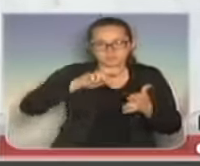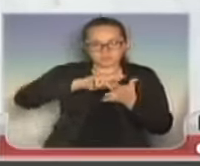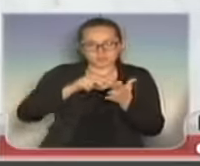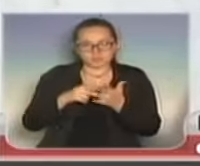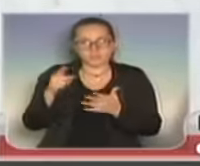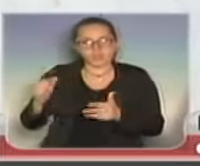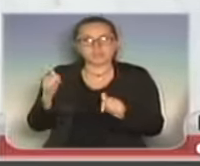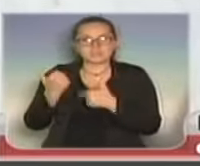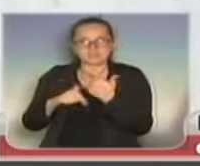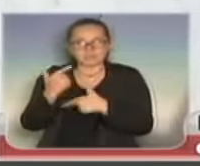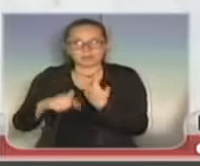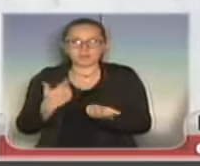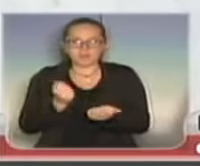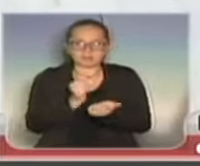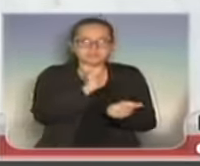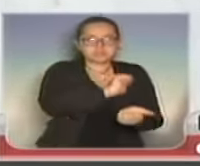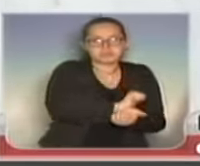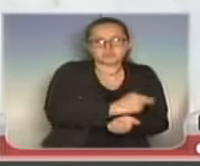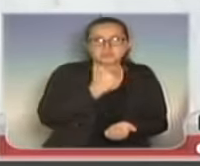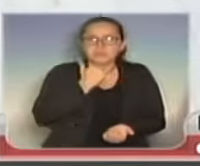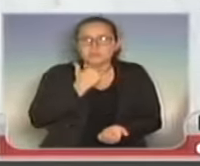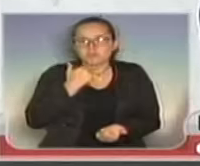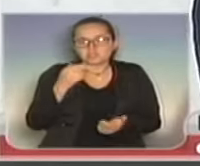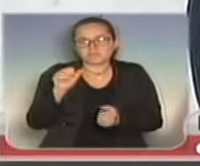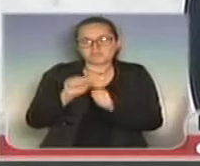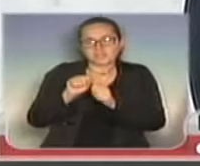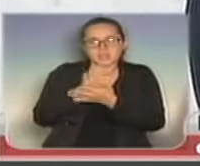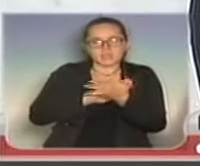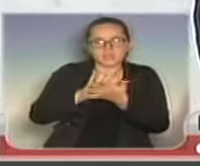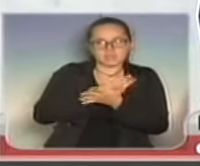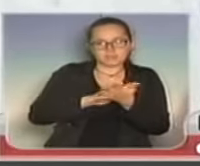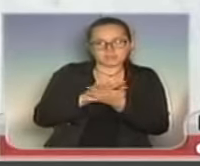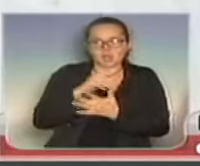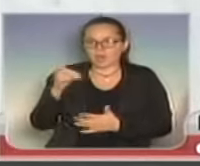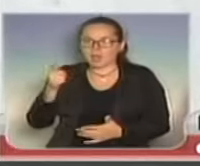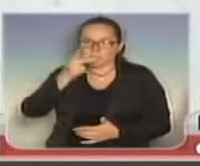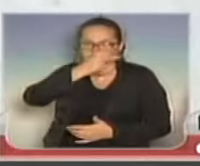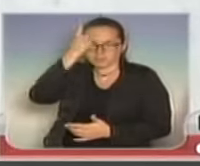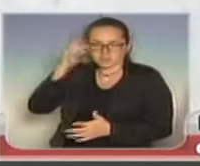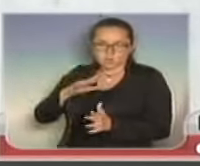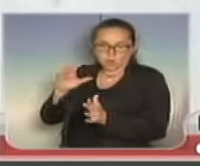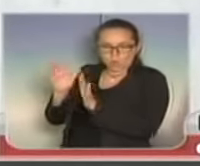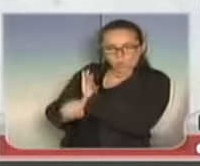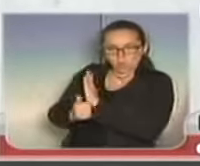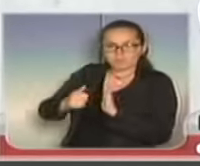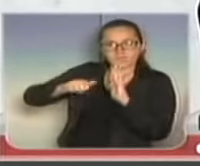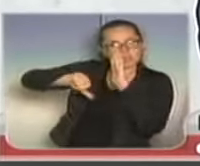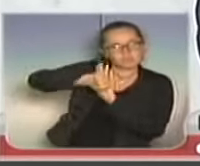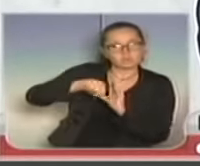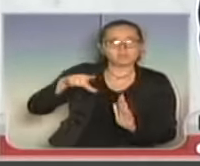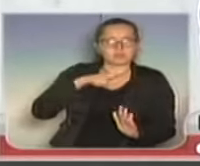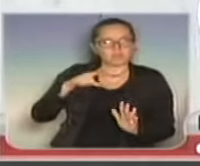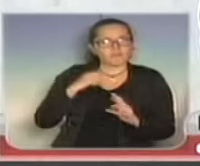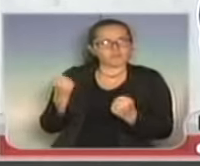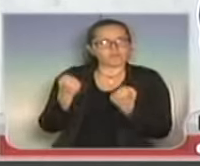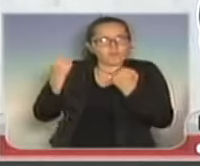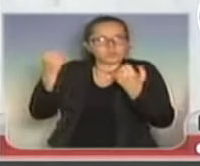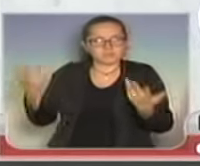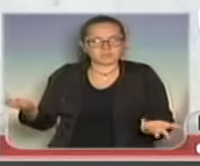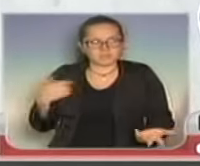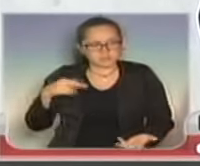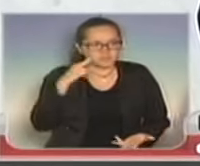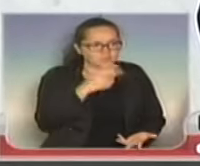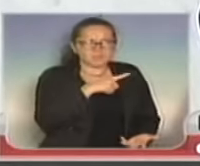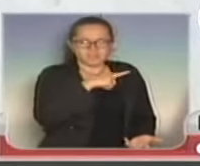polícia amarrada, as guardas amarradas, sem poderem agir, o criminoso cada vez com mais forças e, infelizmente, se houve